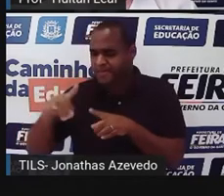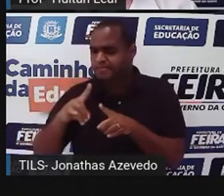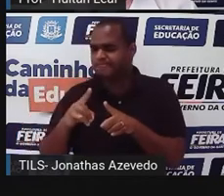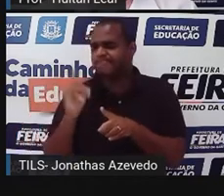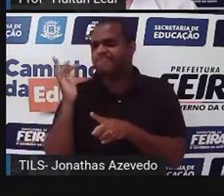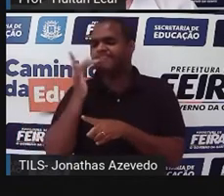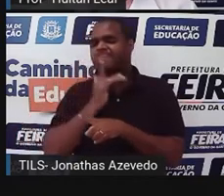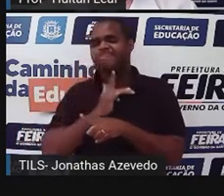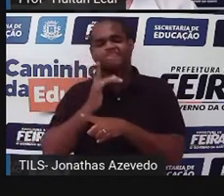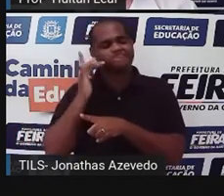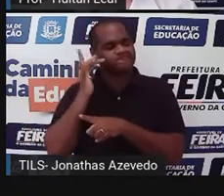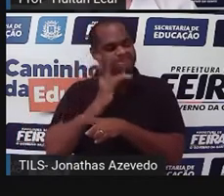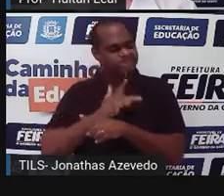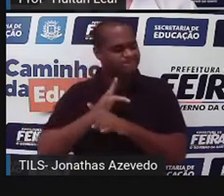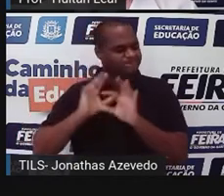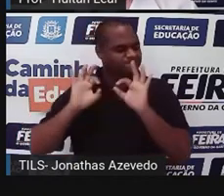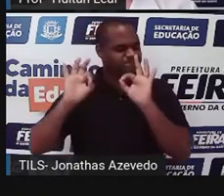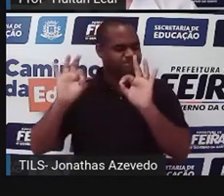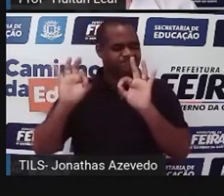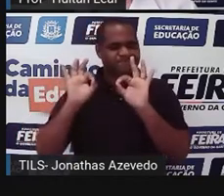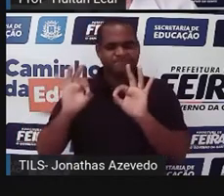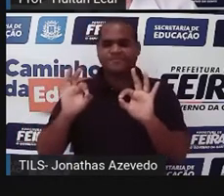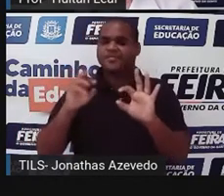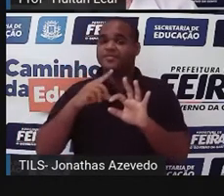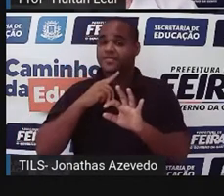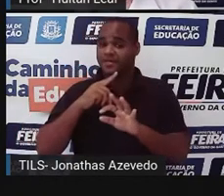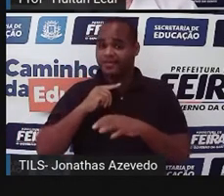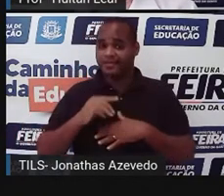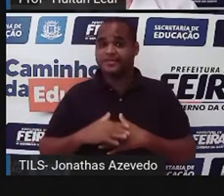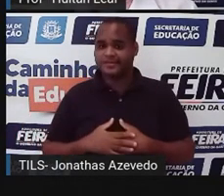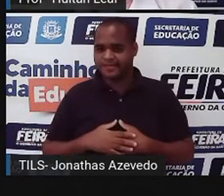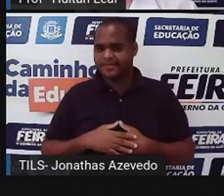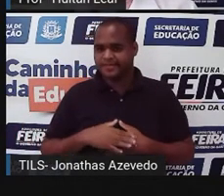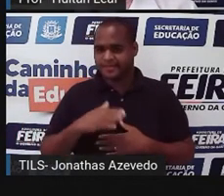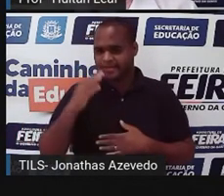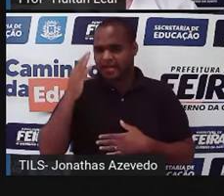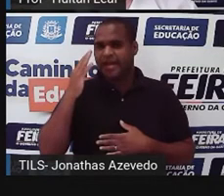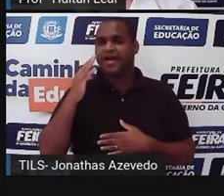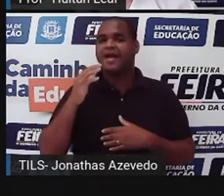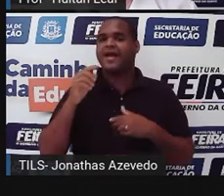mais saboroso que existe. Ah, disse,